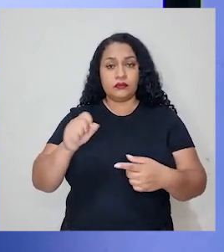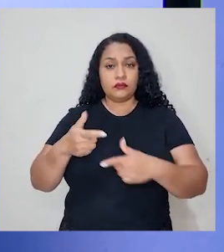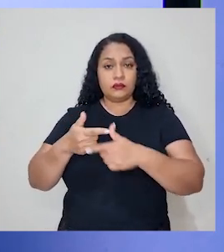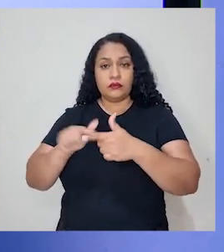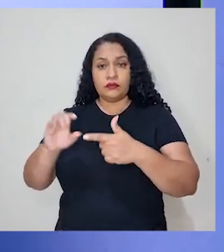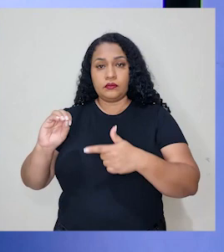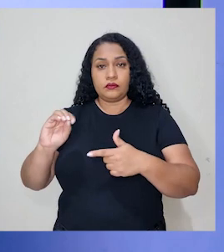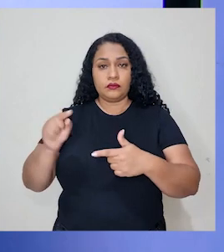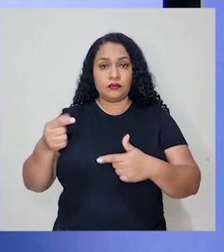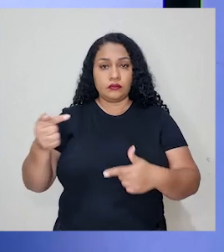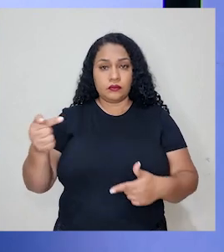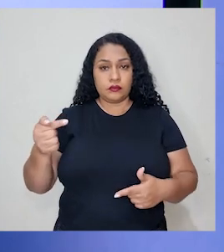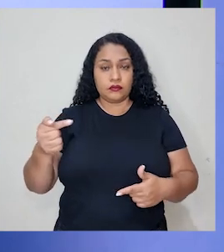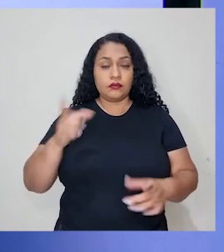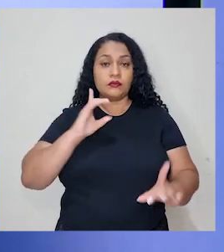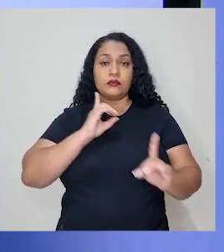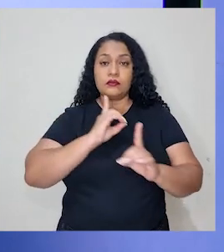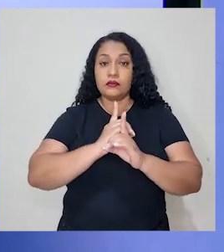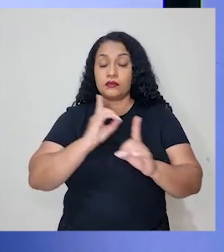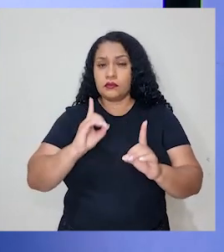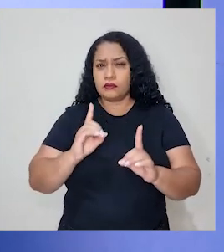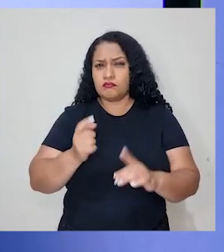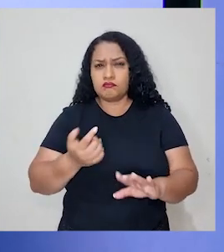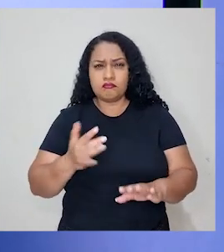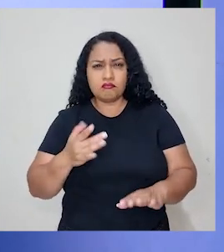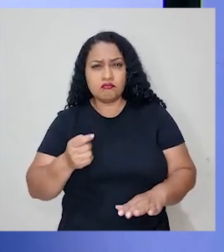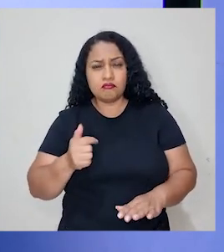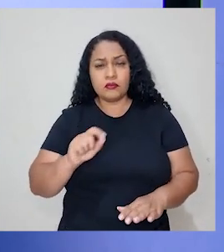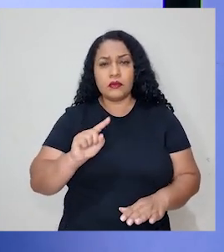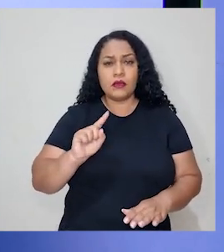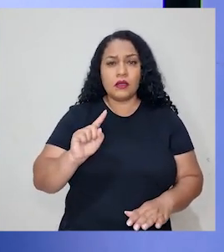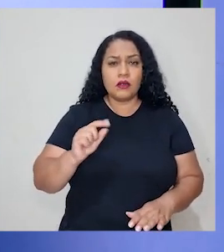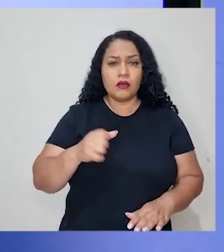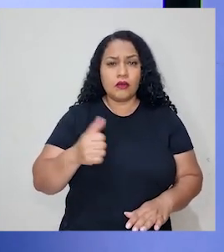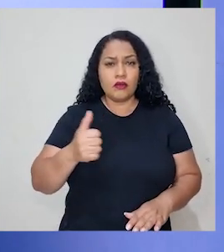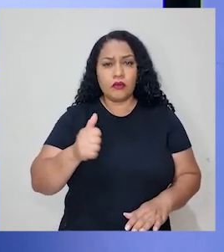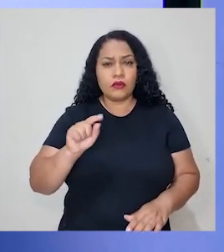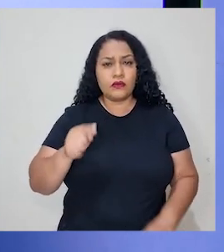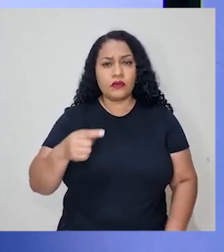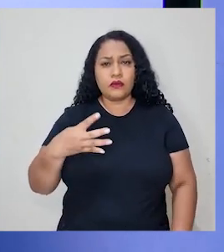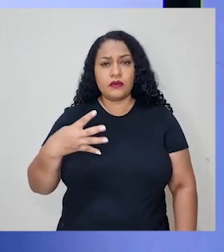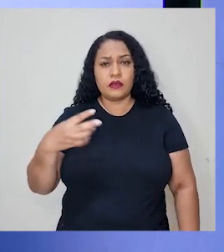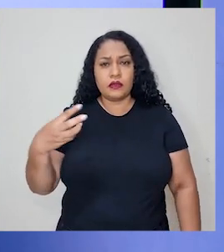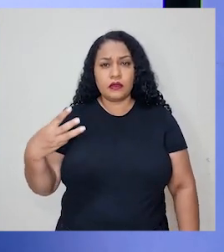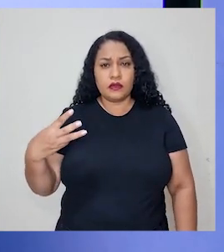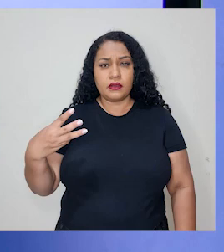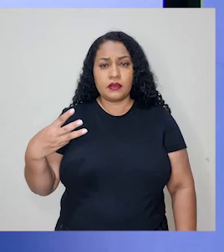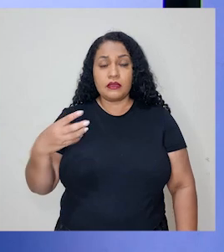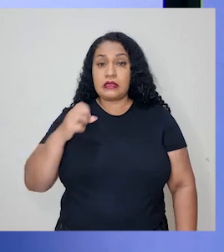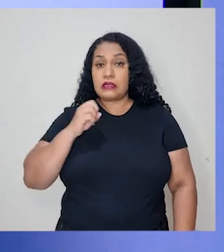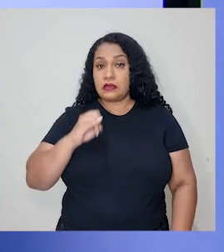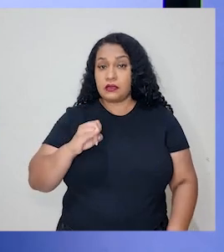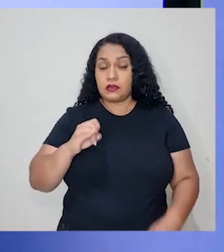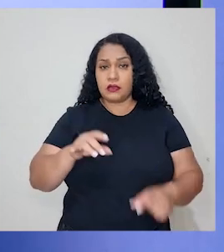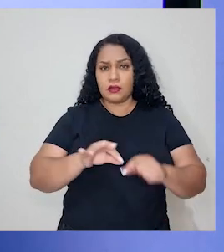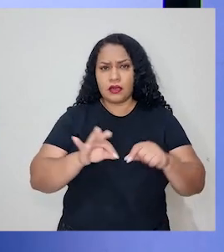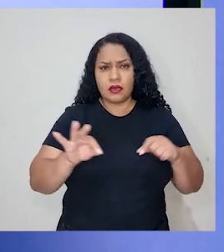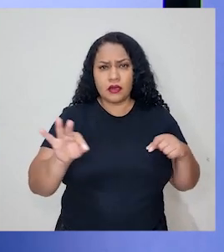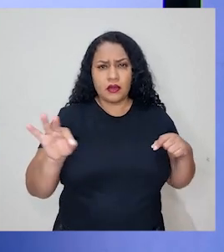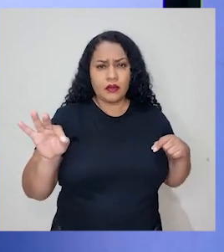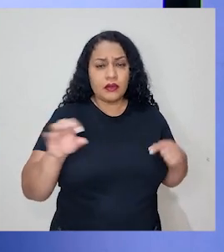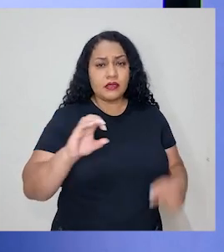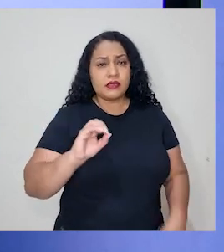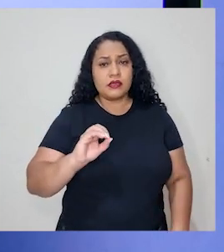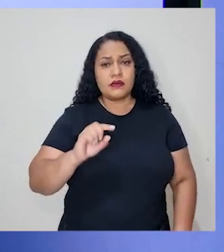,7. Então, nós encontramos aproximadamente 11,43. Então, se a largura fosse